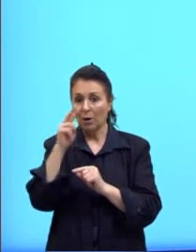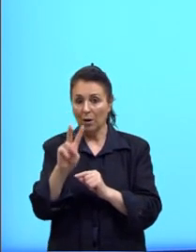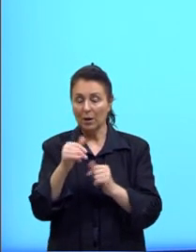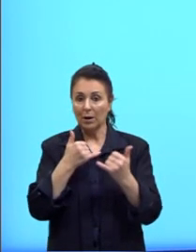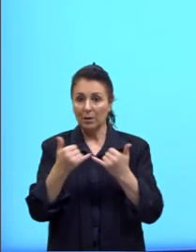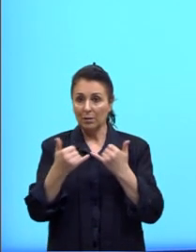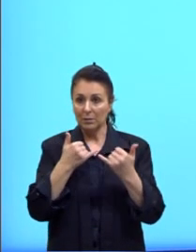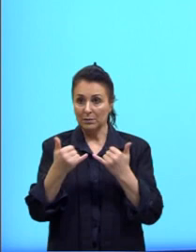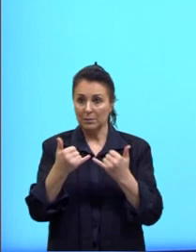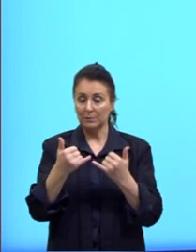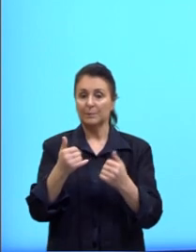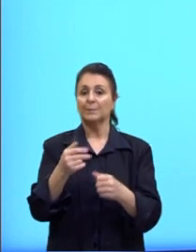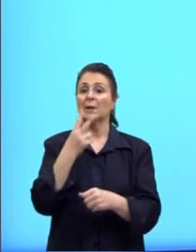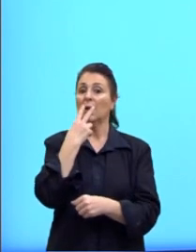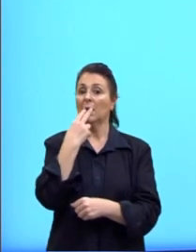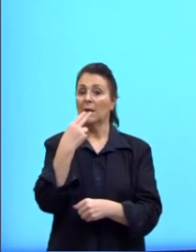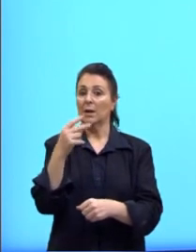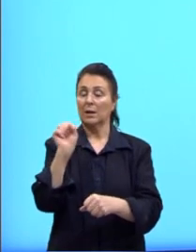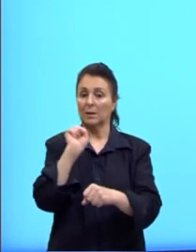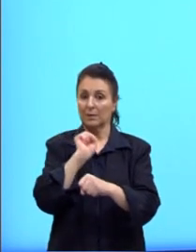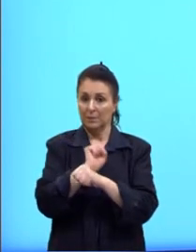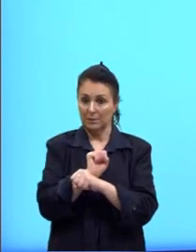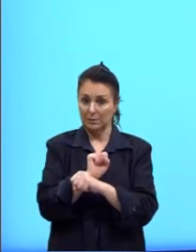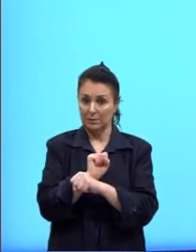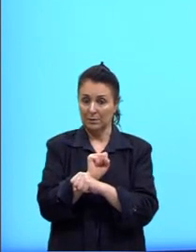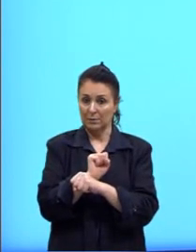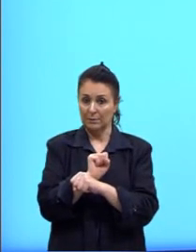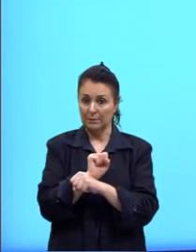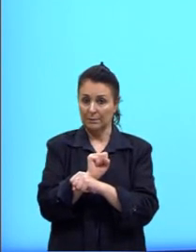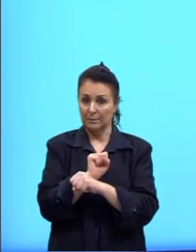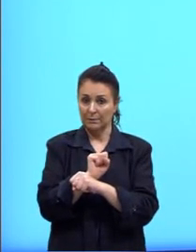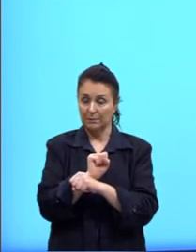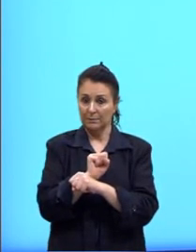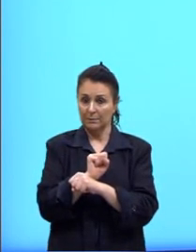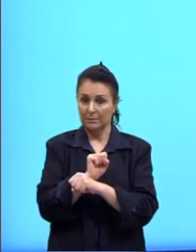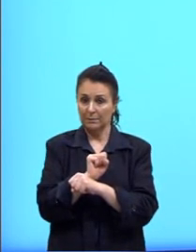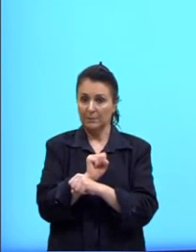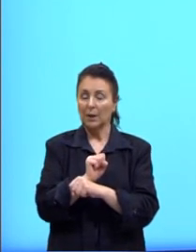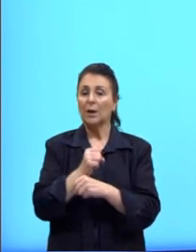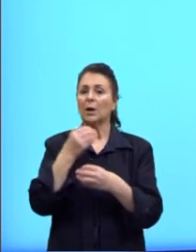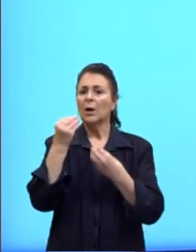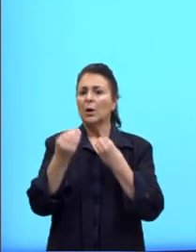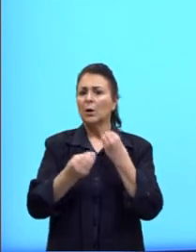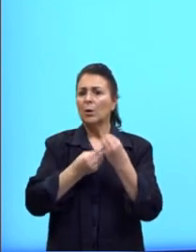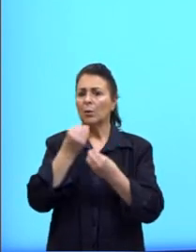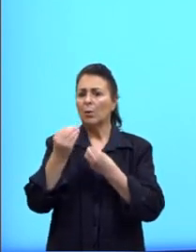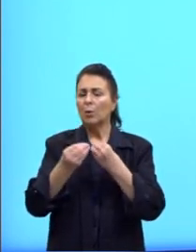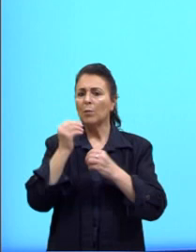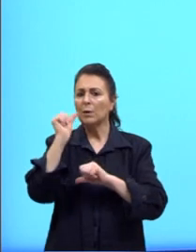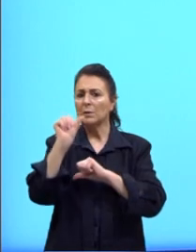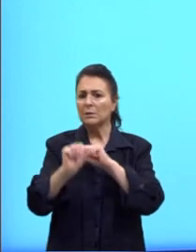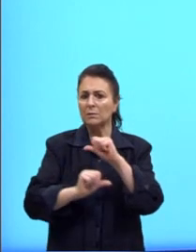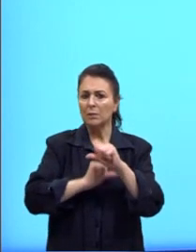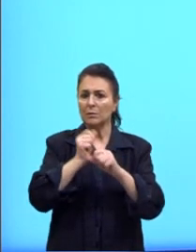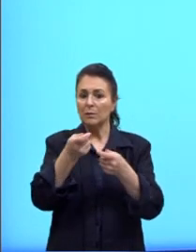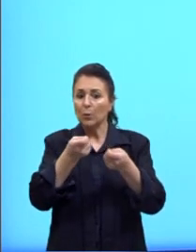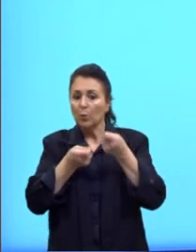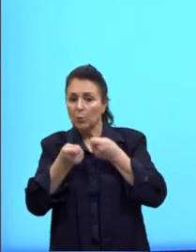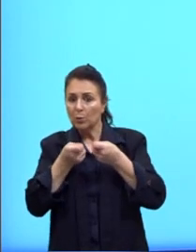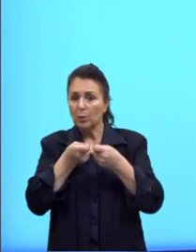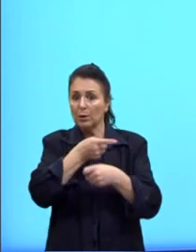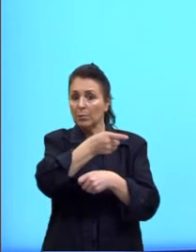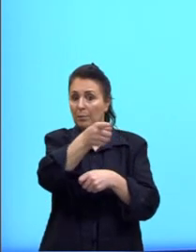How would they transfer control to you if they had trouble? Como é que eles vão transferir o controle para vocês,